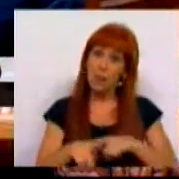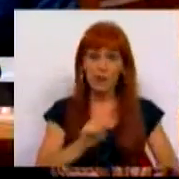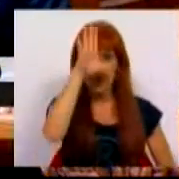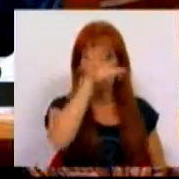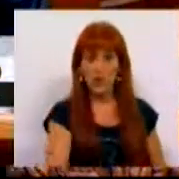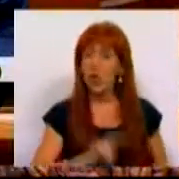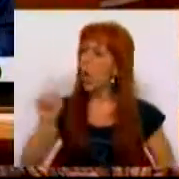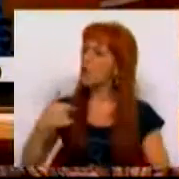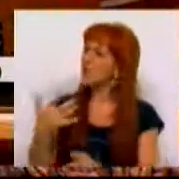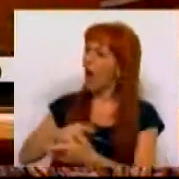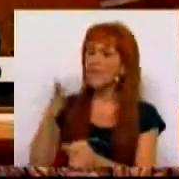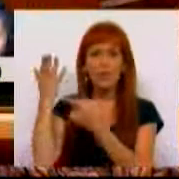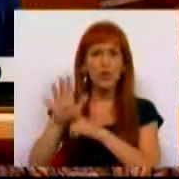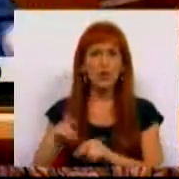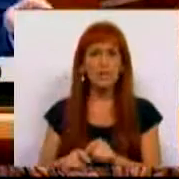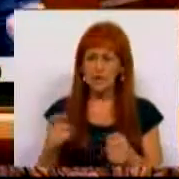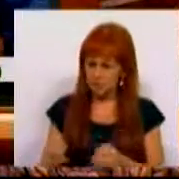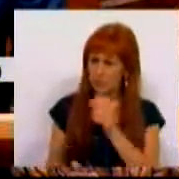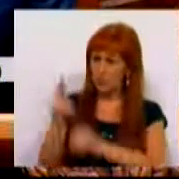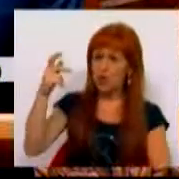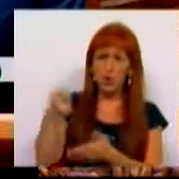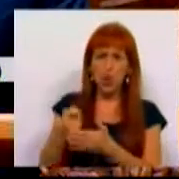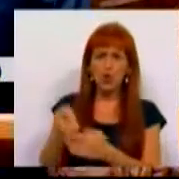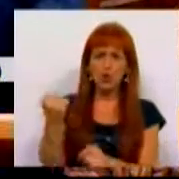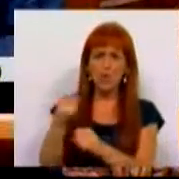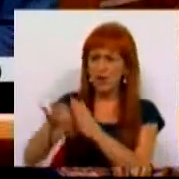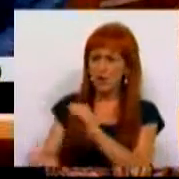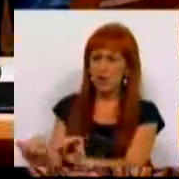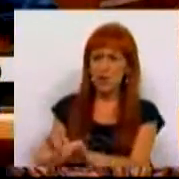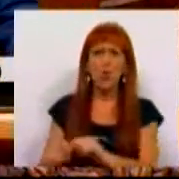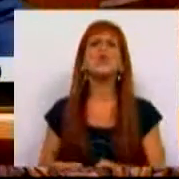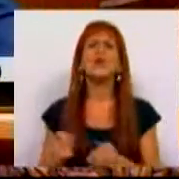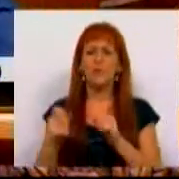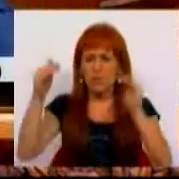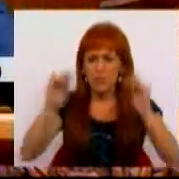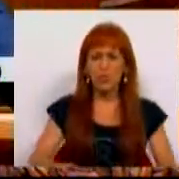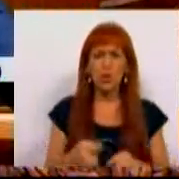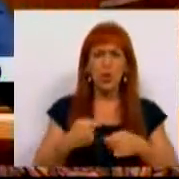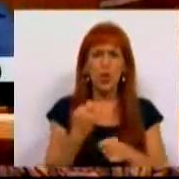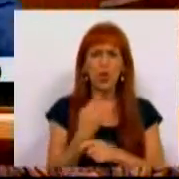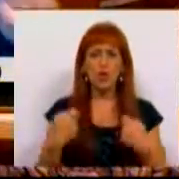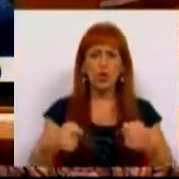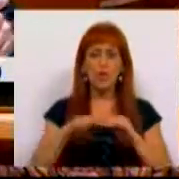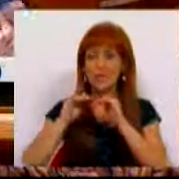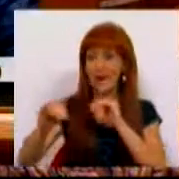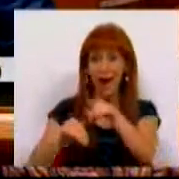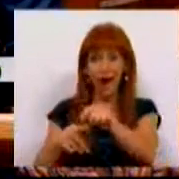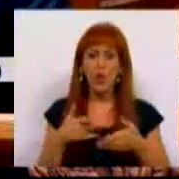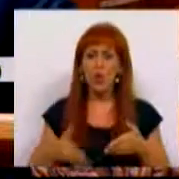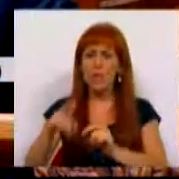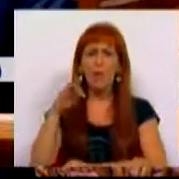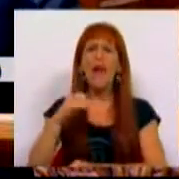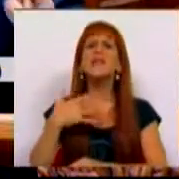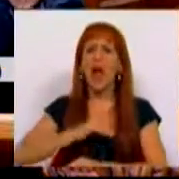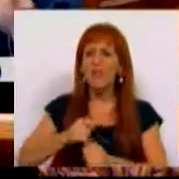do governo, do que pretender, por exemplo, onerar os custos do trabalho precário e desonerar os custos do trabalho quando ele se afigura estável. É este o caminho do